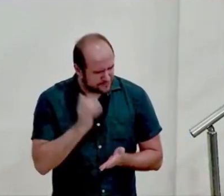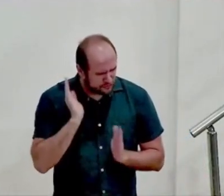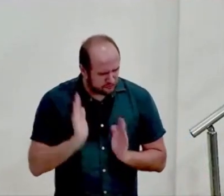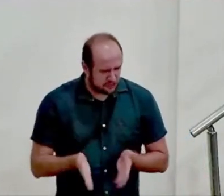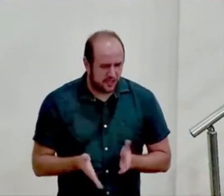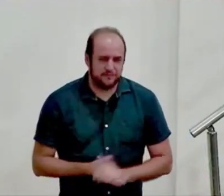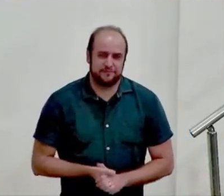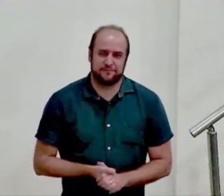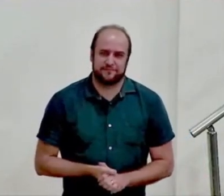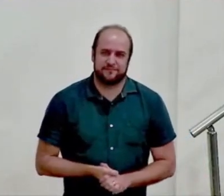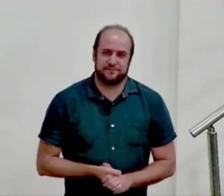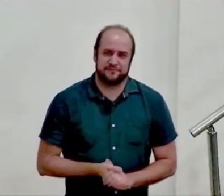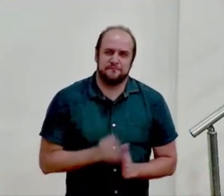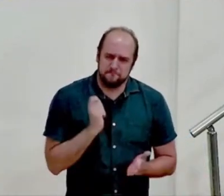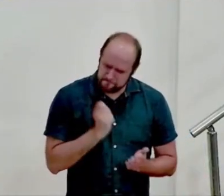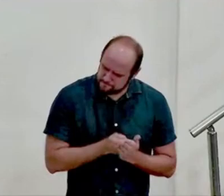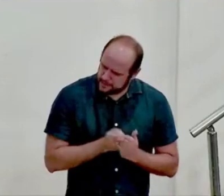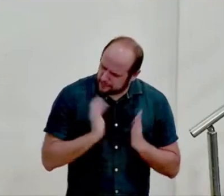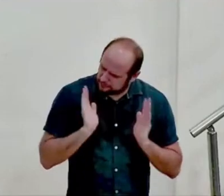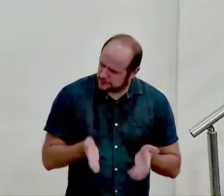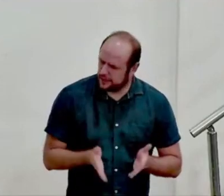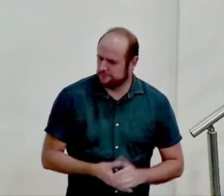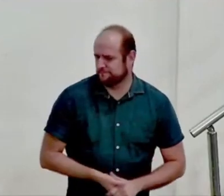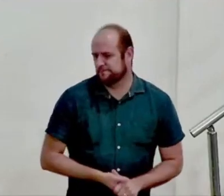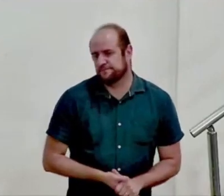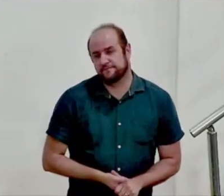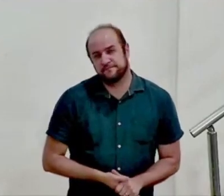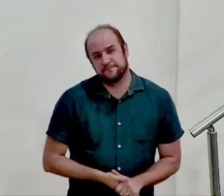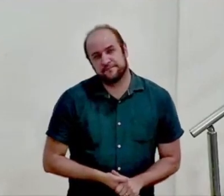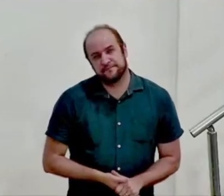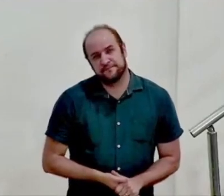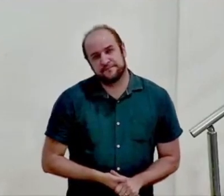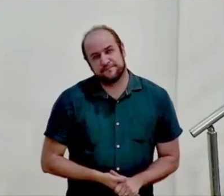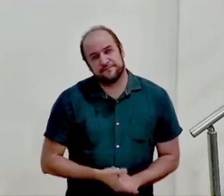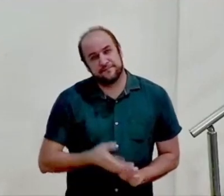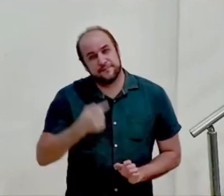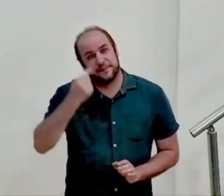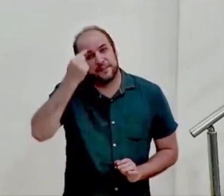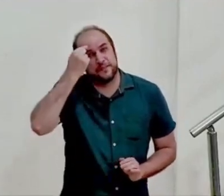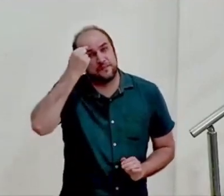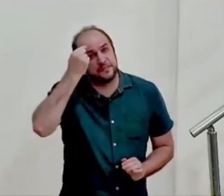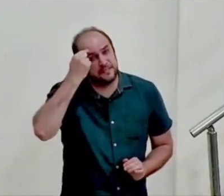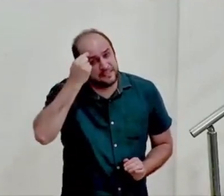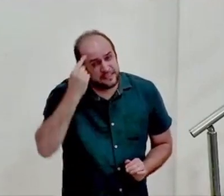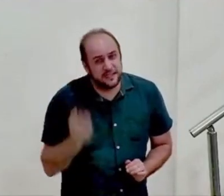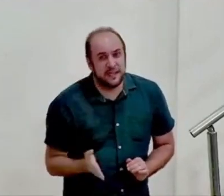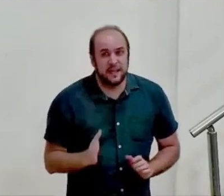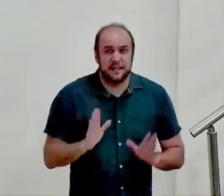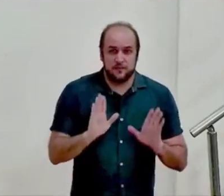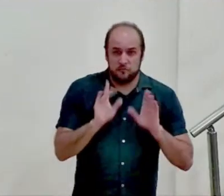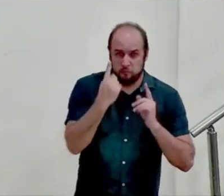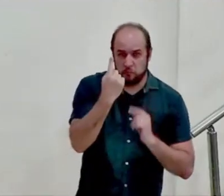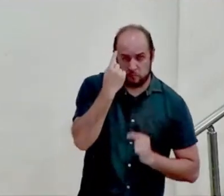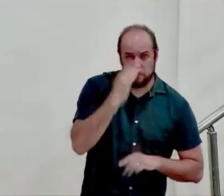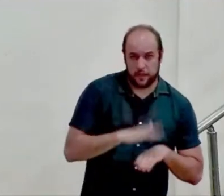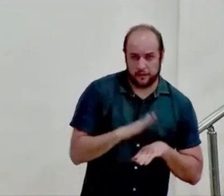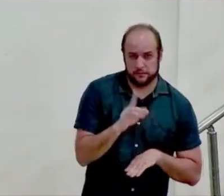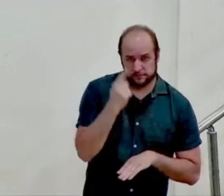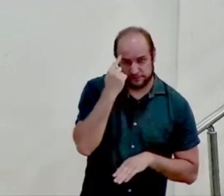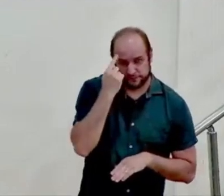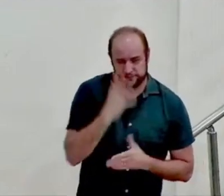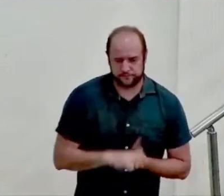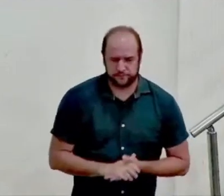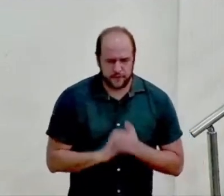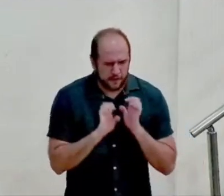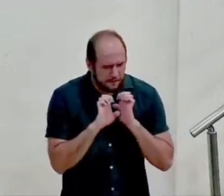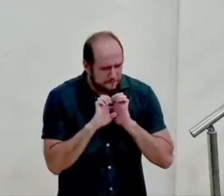o preço foi pago e eu quero pensar em mais uma questão com você o Evangelho